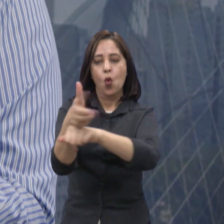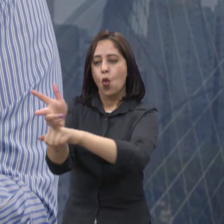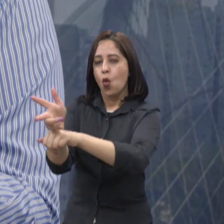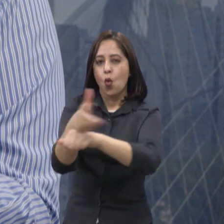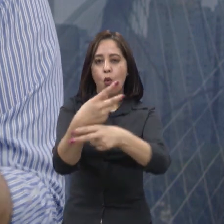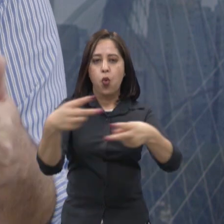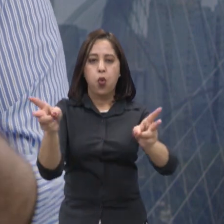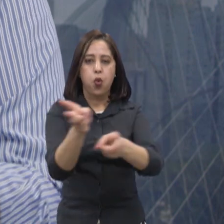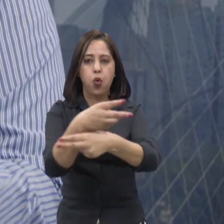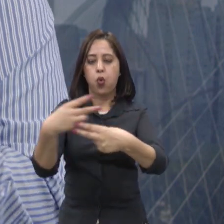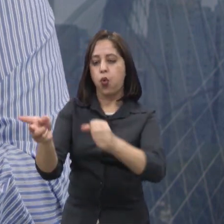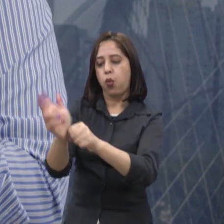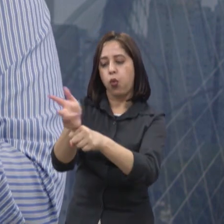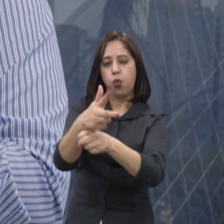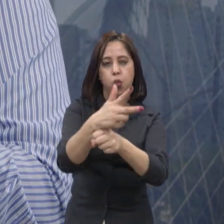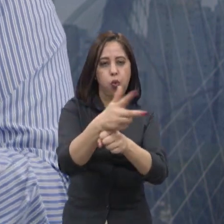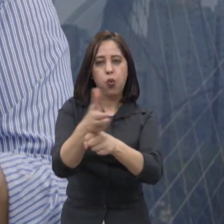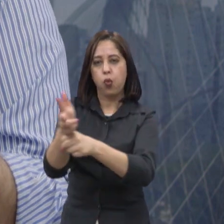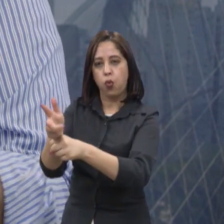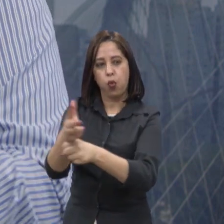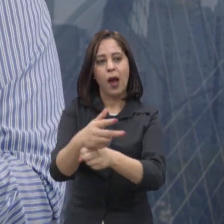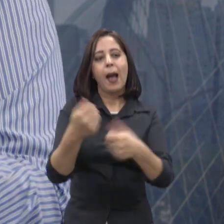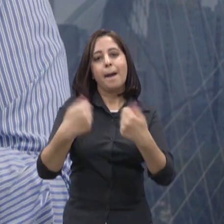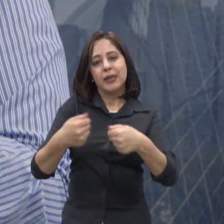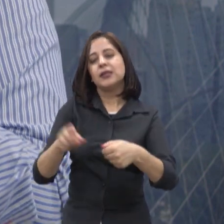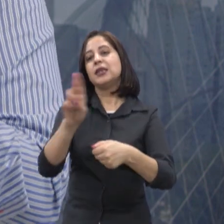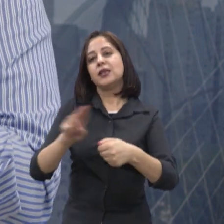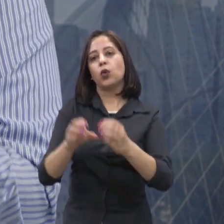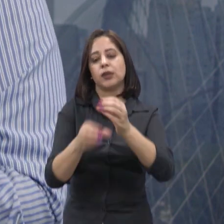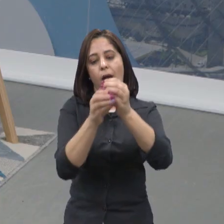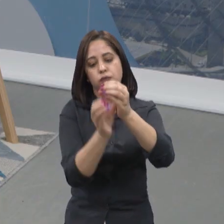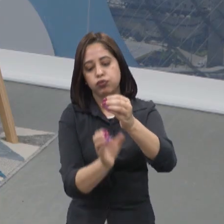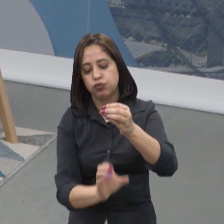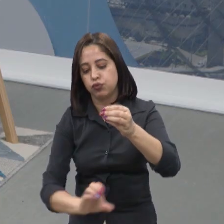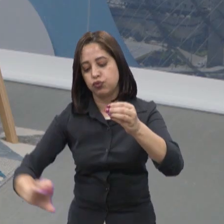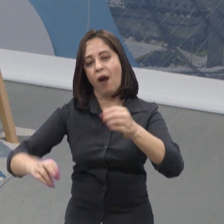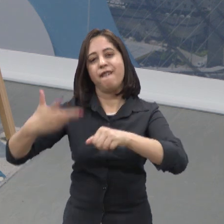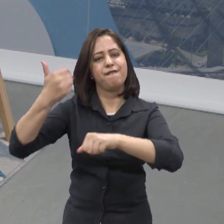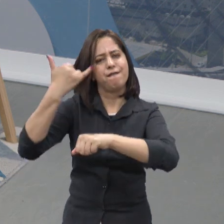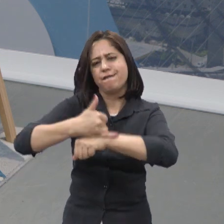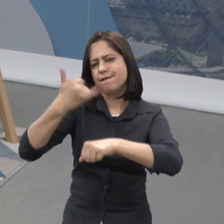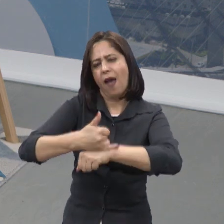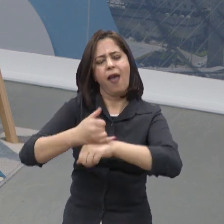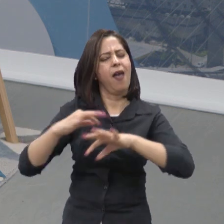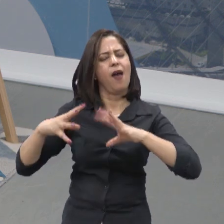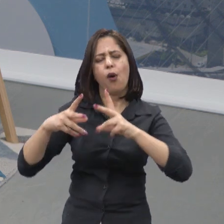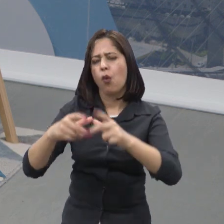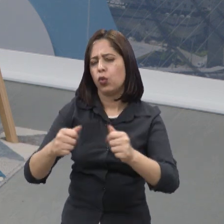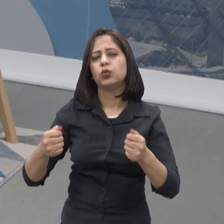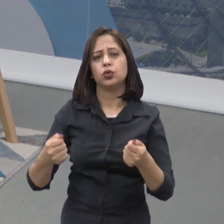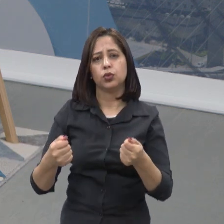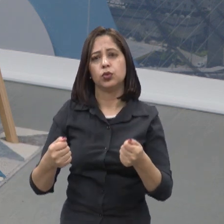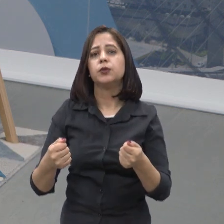histórica, de direção, simulações. Tem um porquê, né? Tem um porquê. Não é aleatoriamente que você vai